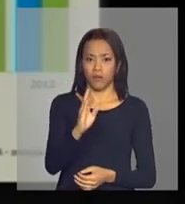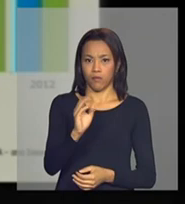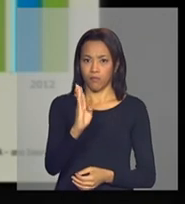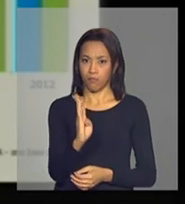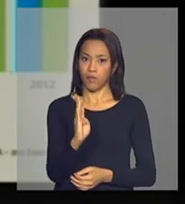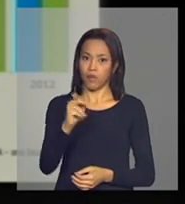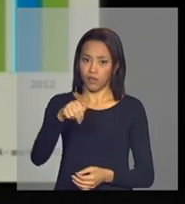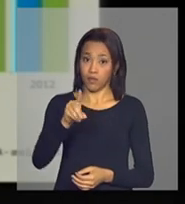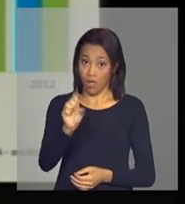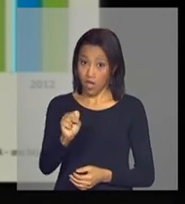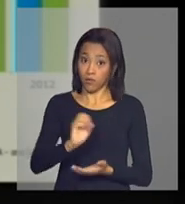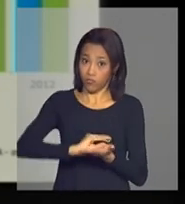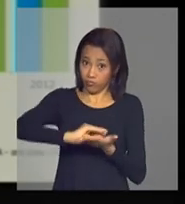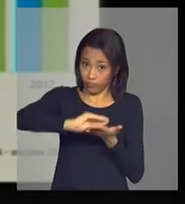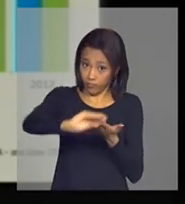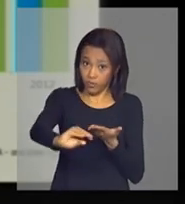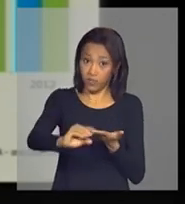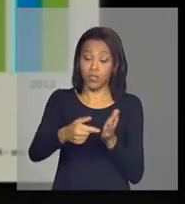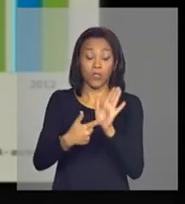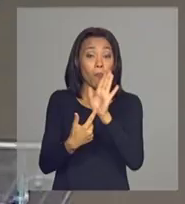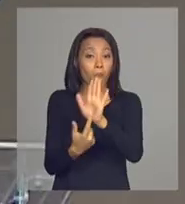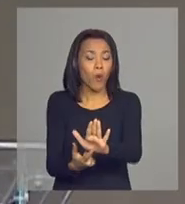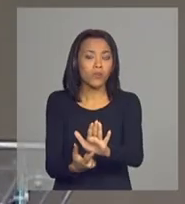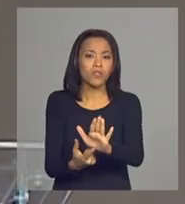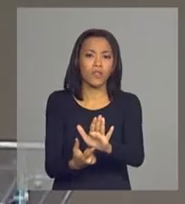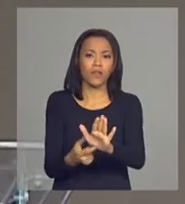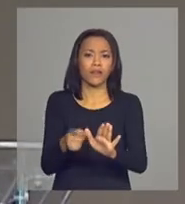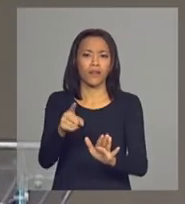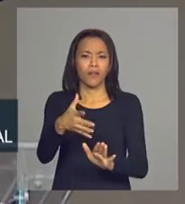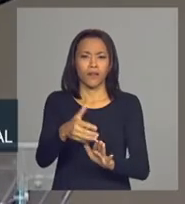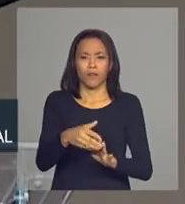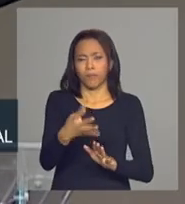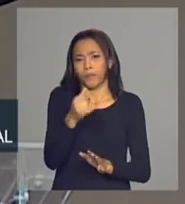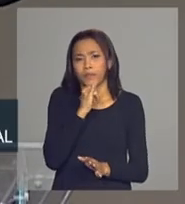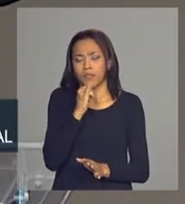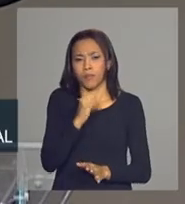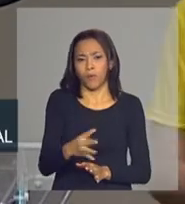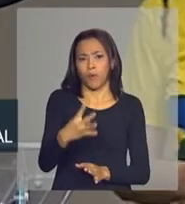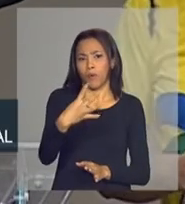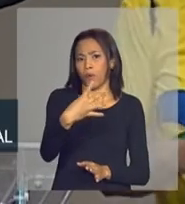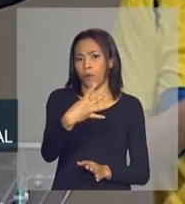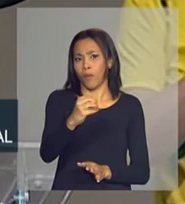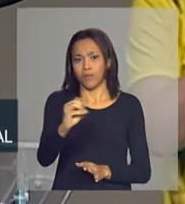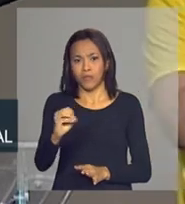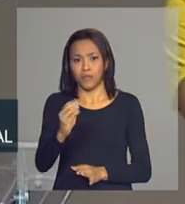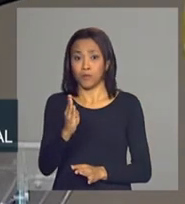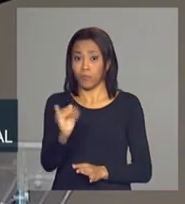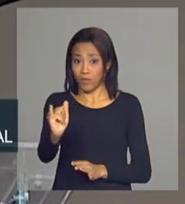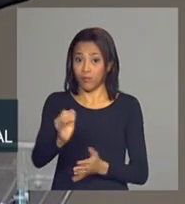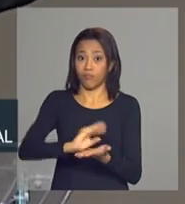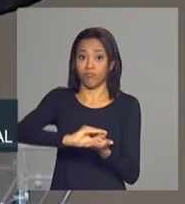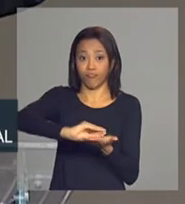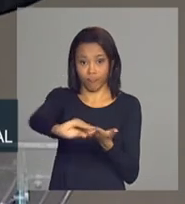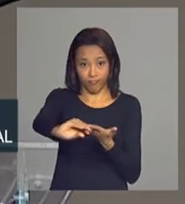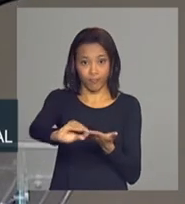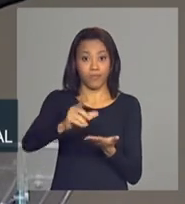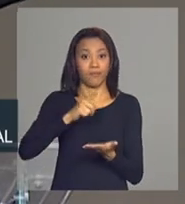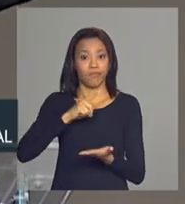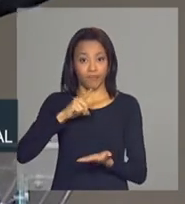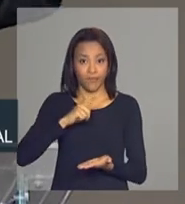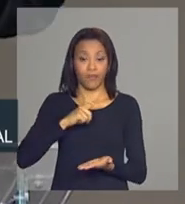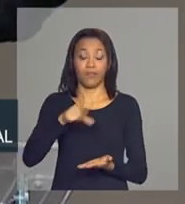portanto você tem eles representam aqui algo como 400 bi de investimentos tem um peso